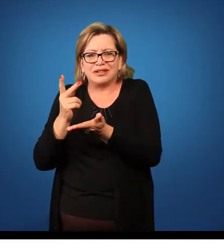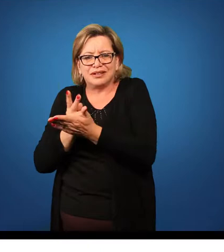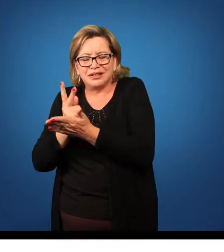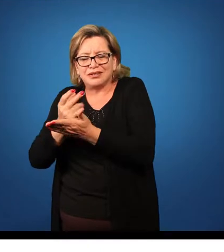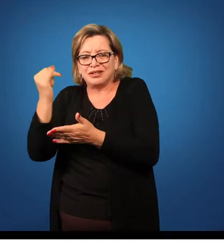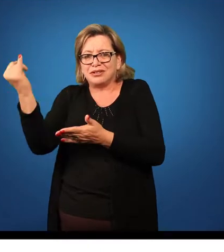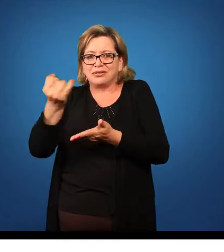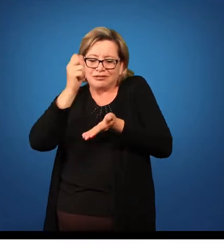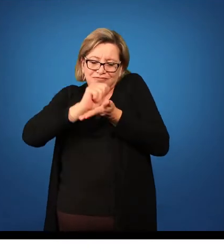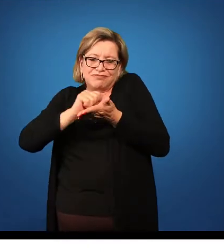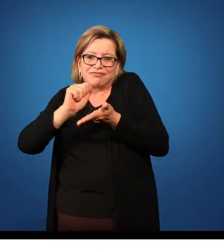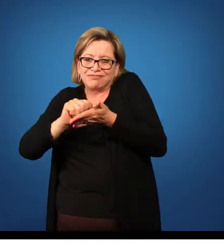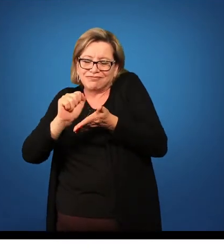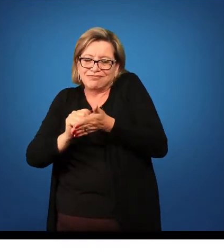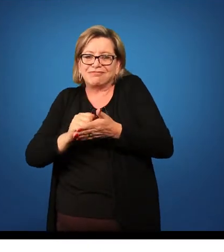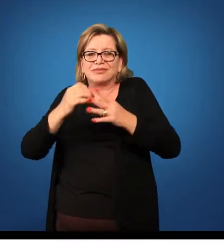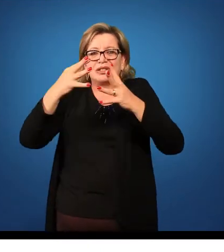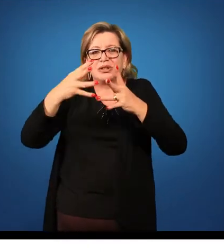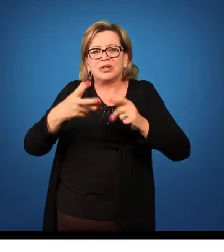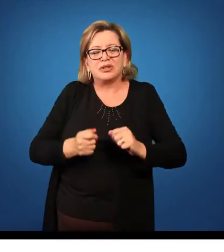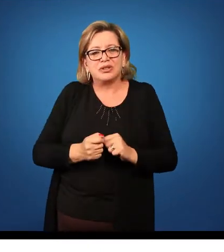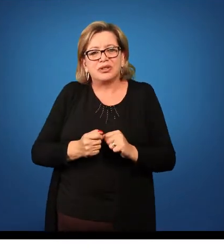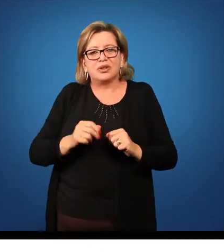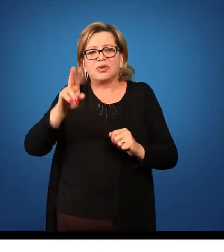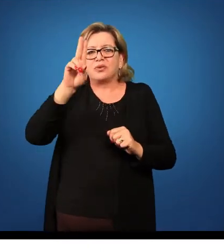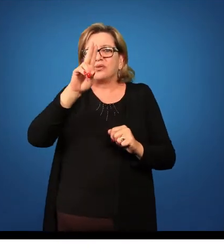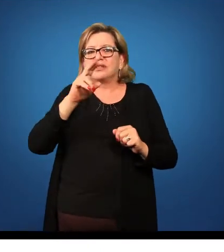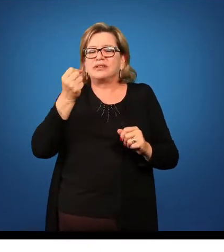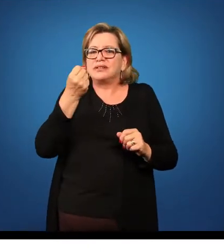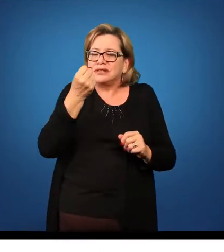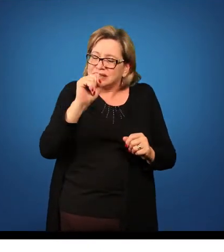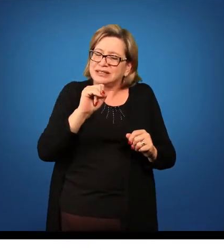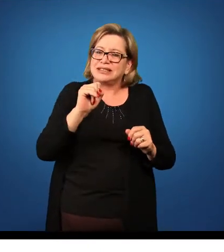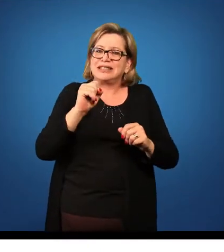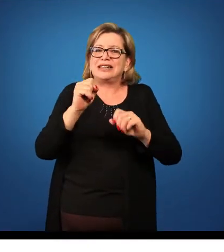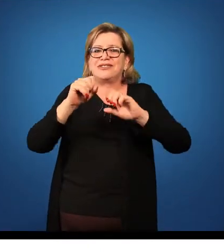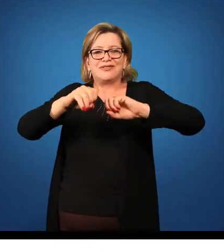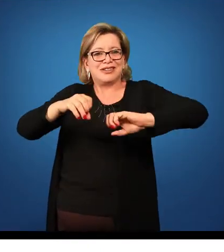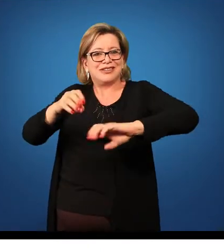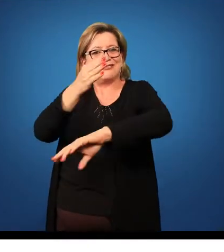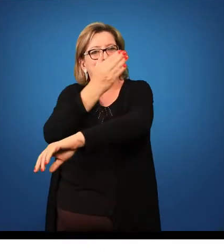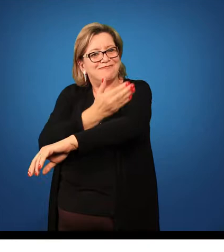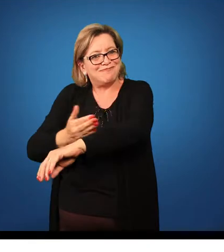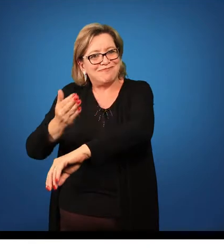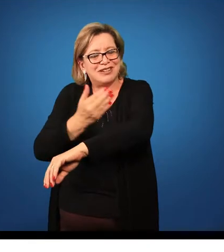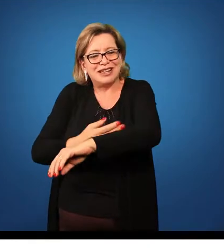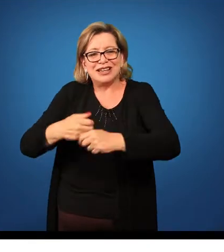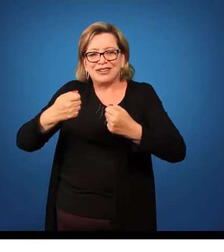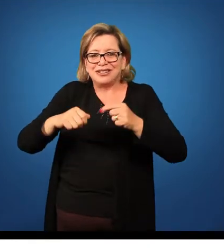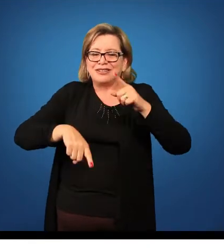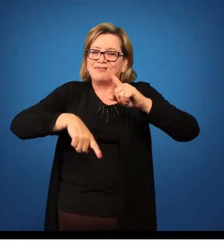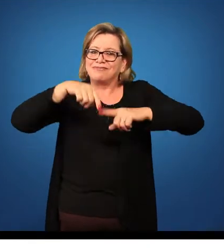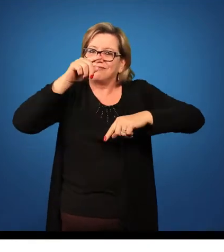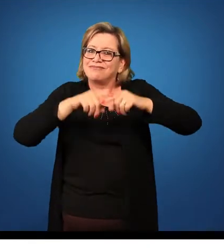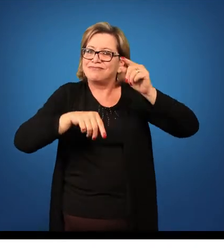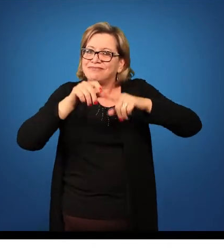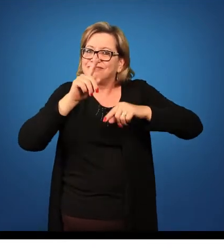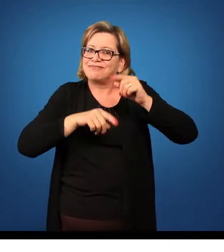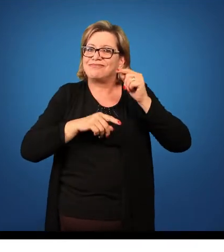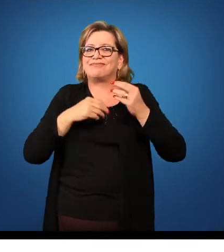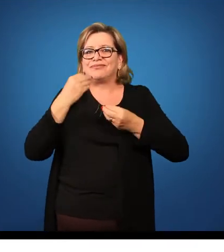anotar essa programação. Leve os materiais de aula prática. Então se você vai realizar alguma aula prática e você precisa levar algum material,